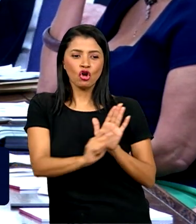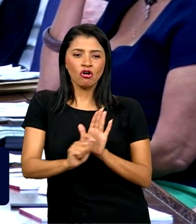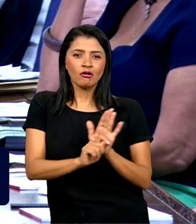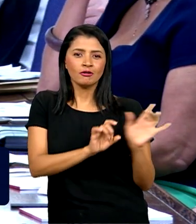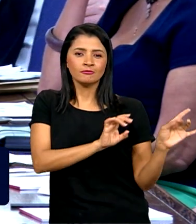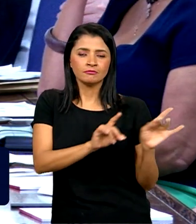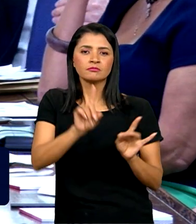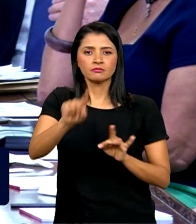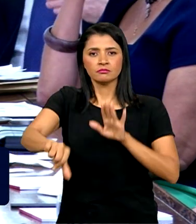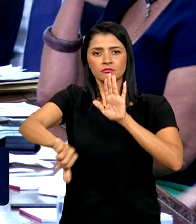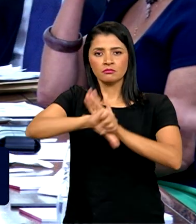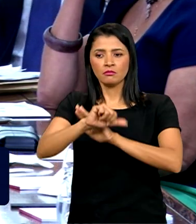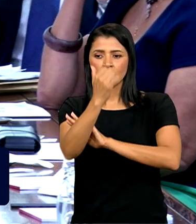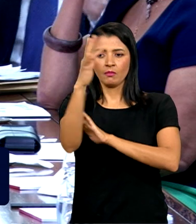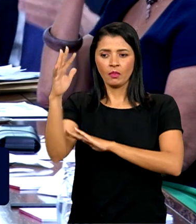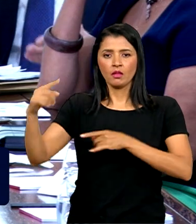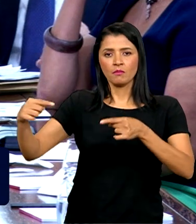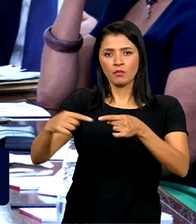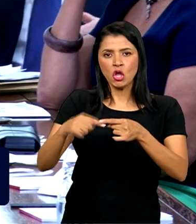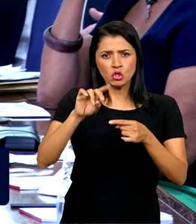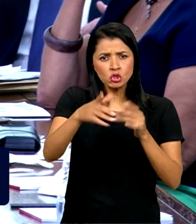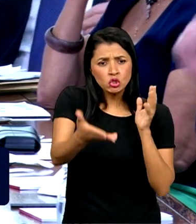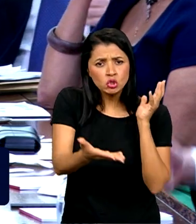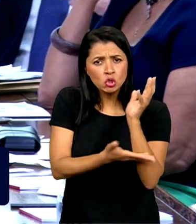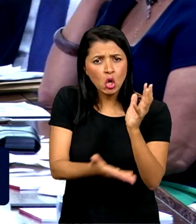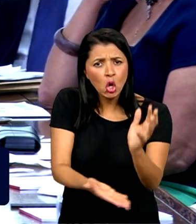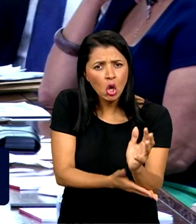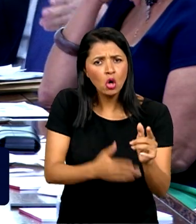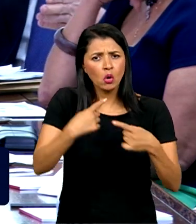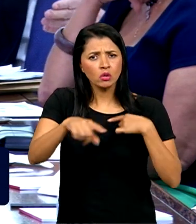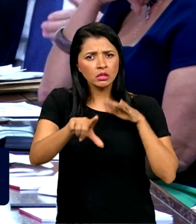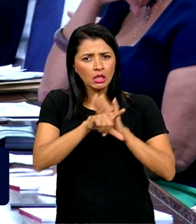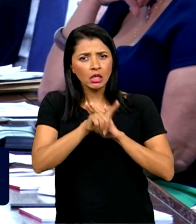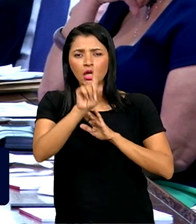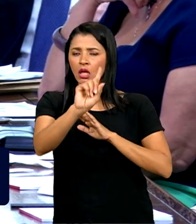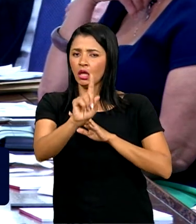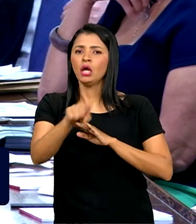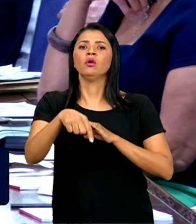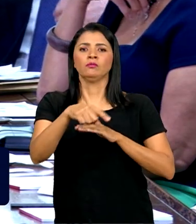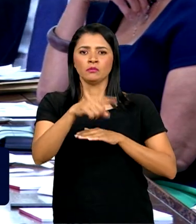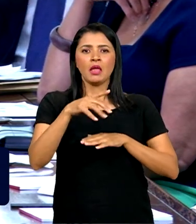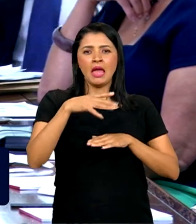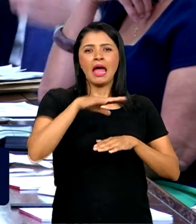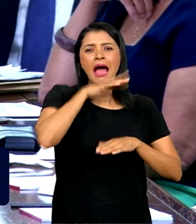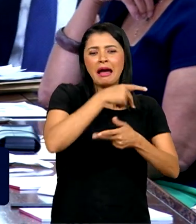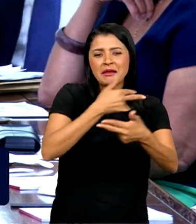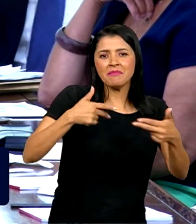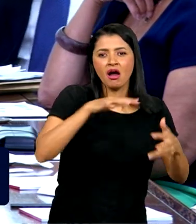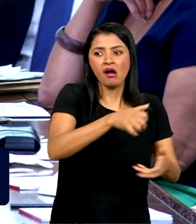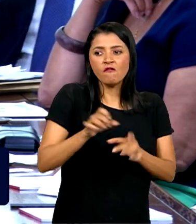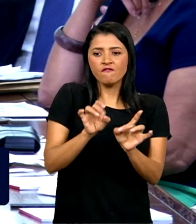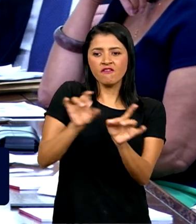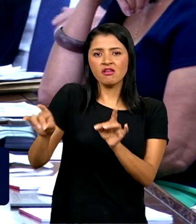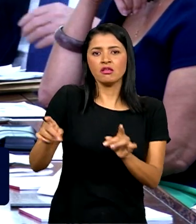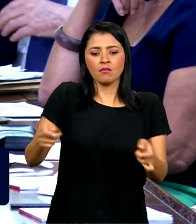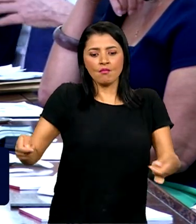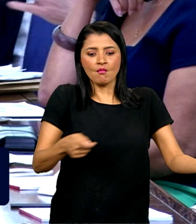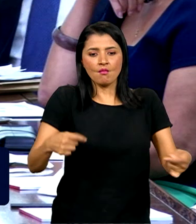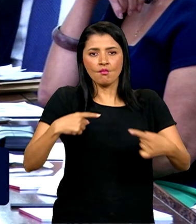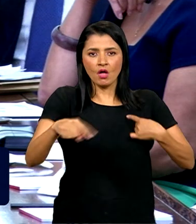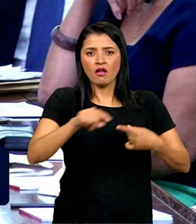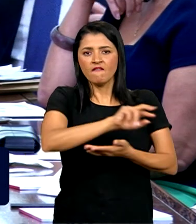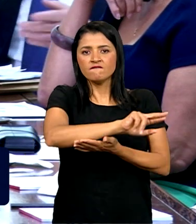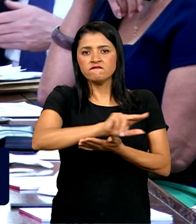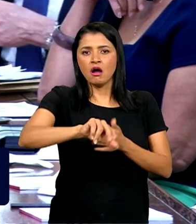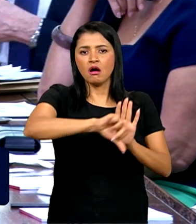estão ligados não apenas ao desmatamento ilegal, mas ao tráfico de animais silvestres, ao garimpo ilegal. Portanto,